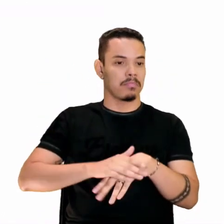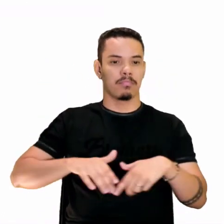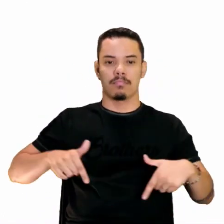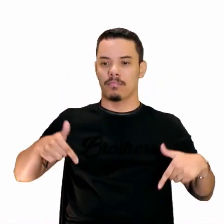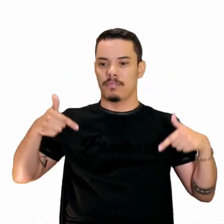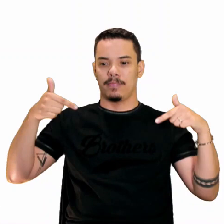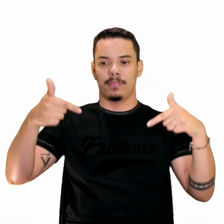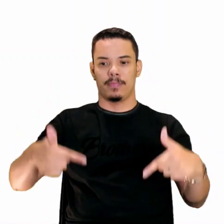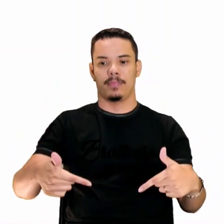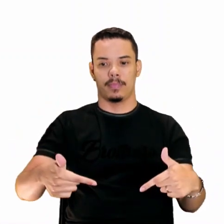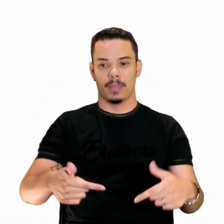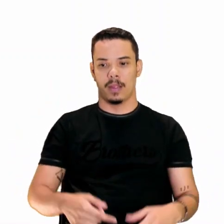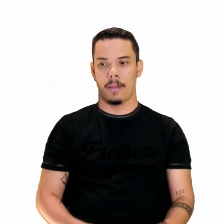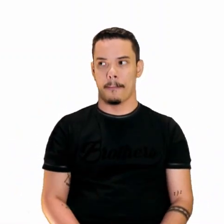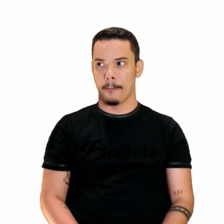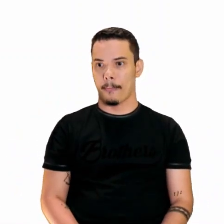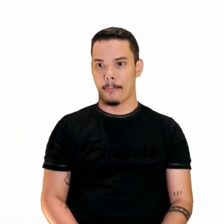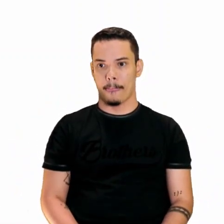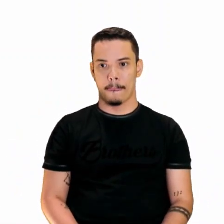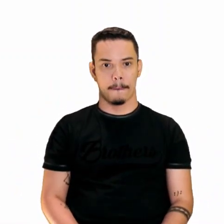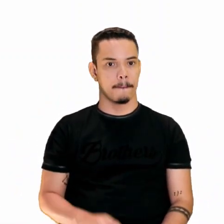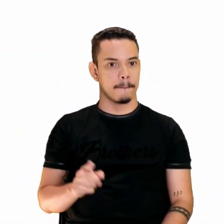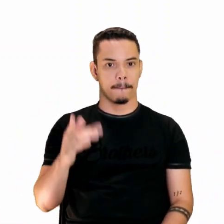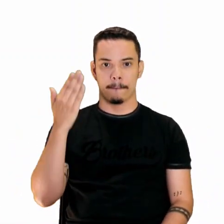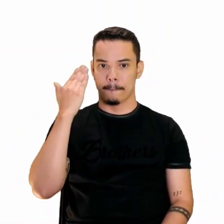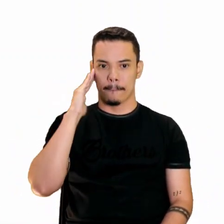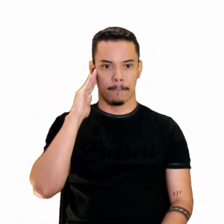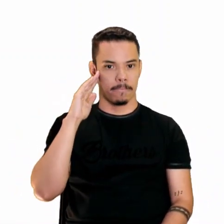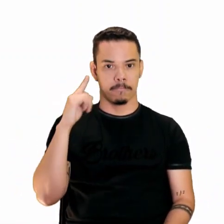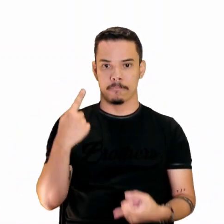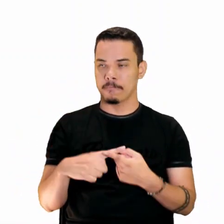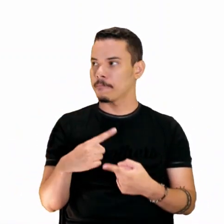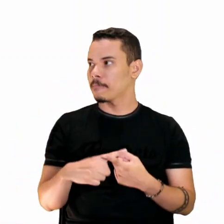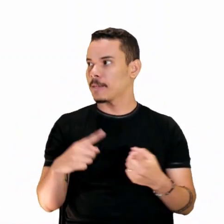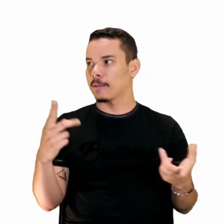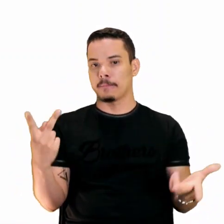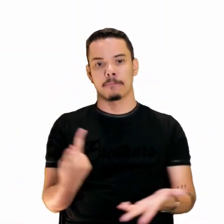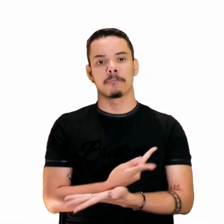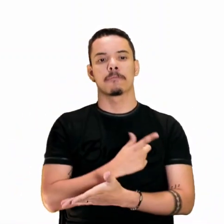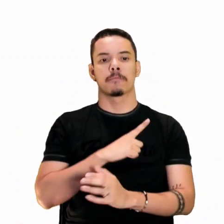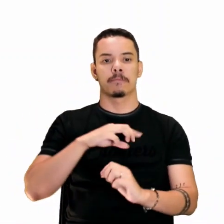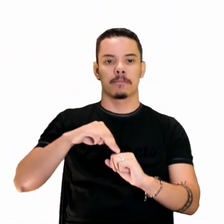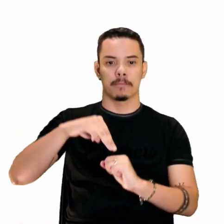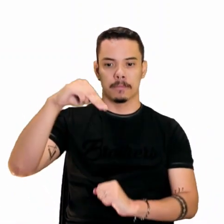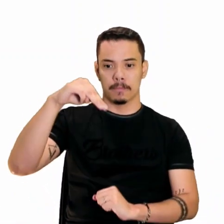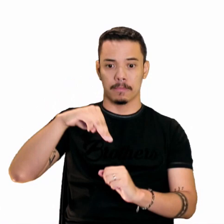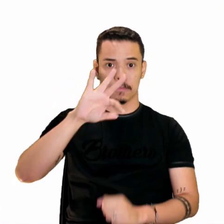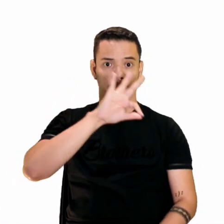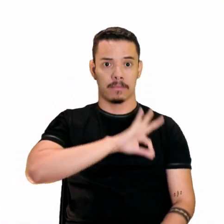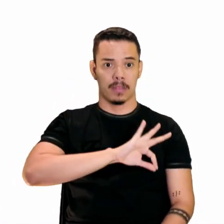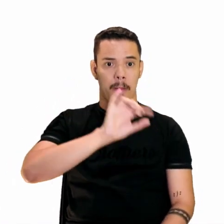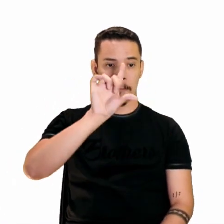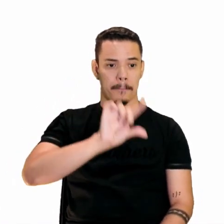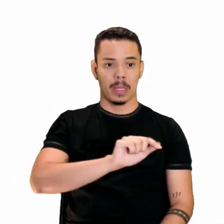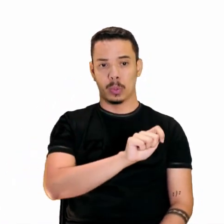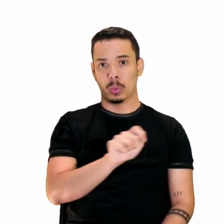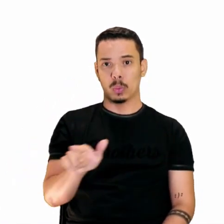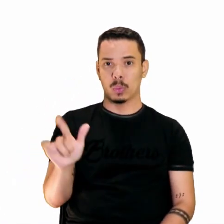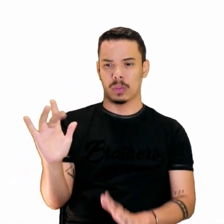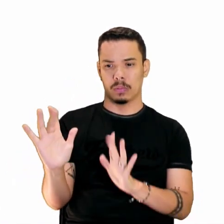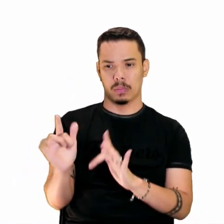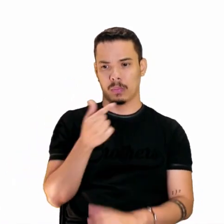conta de tudo. E mesmo assim, ela não entende porquê, mesmo tendo mestrado, ainda ganha menos que um namorado.